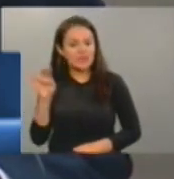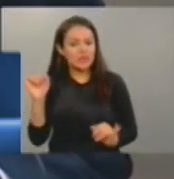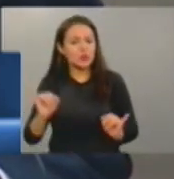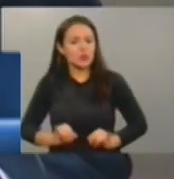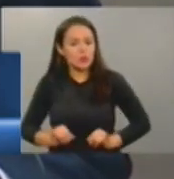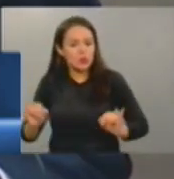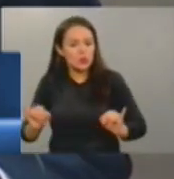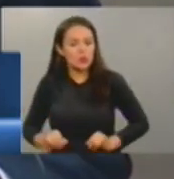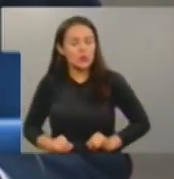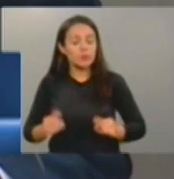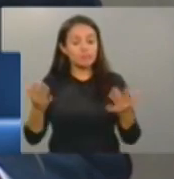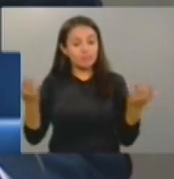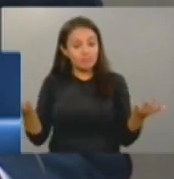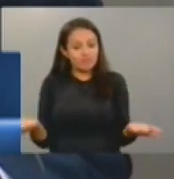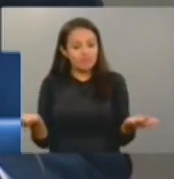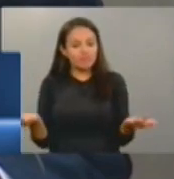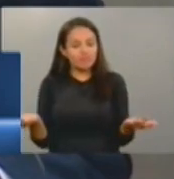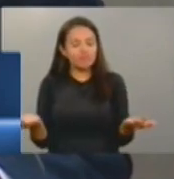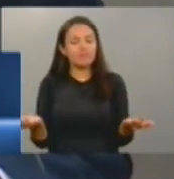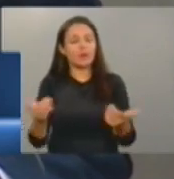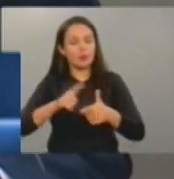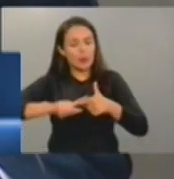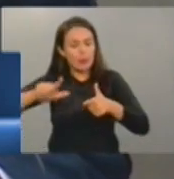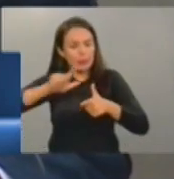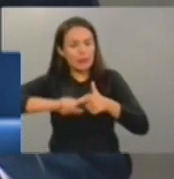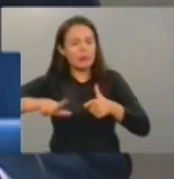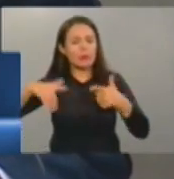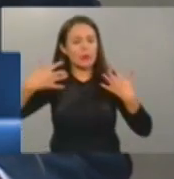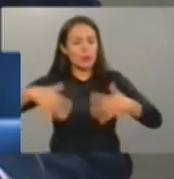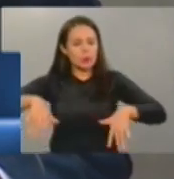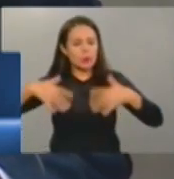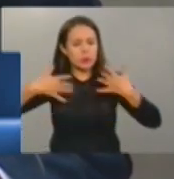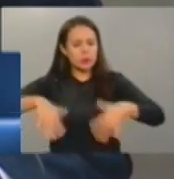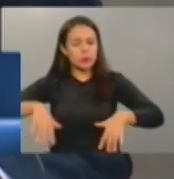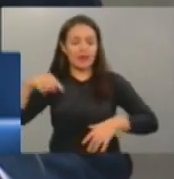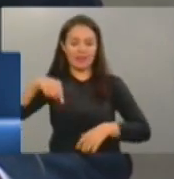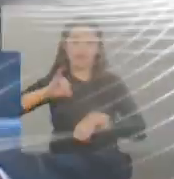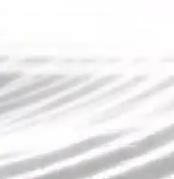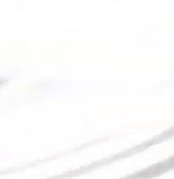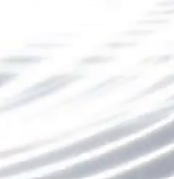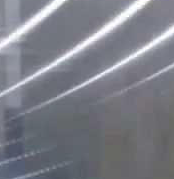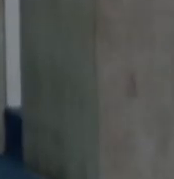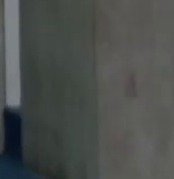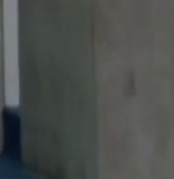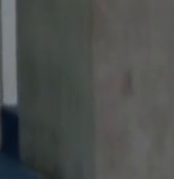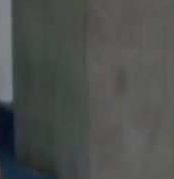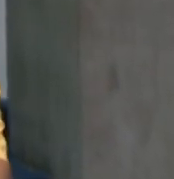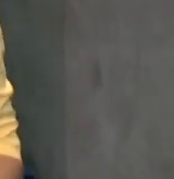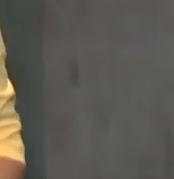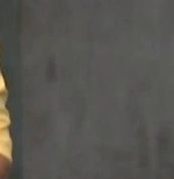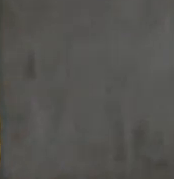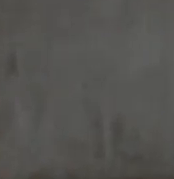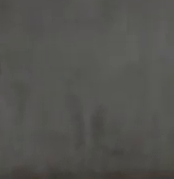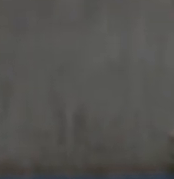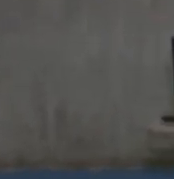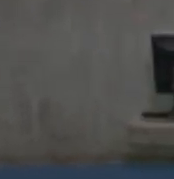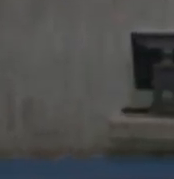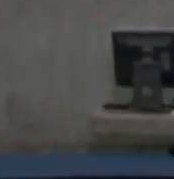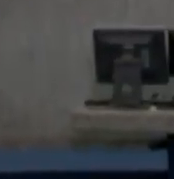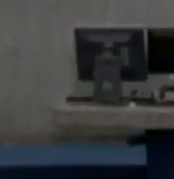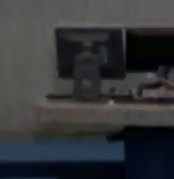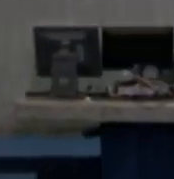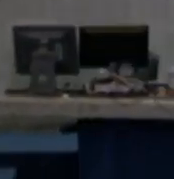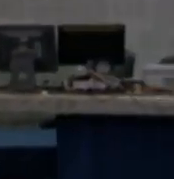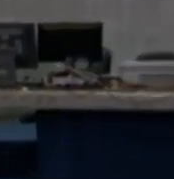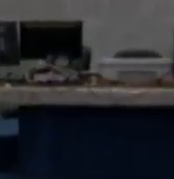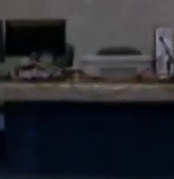água nos nossos reservatórios, esse problema chegará fatalmente aqui na capital. O Opinião em Debate de hoje fica